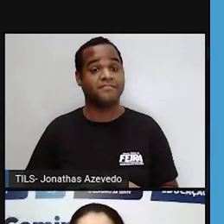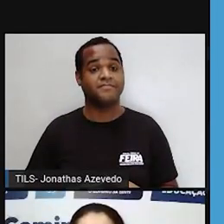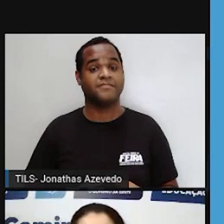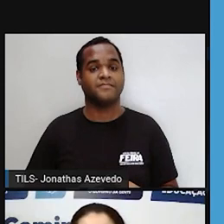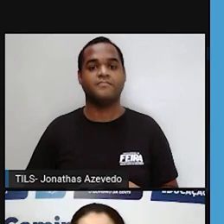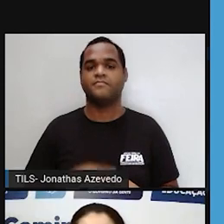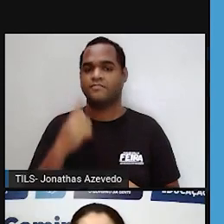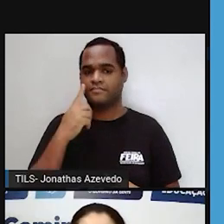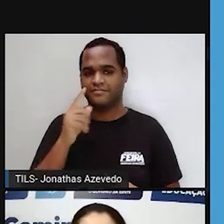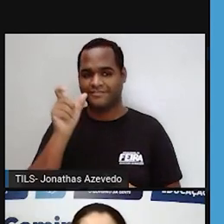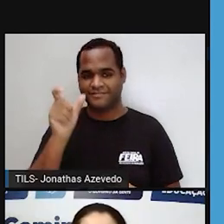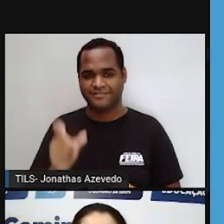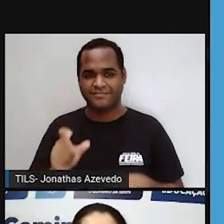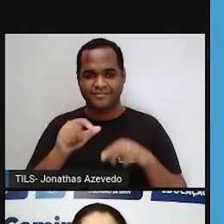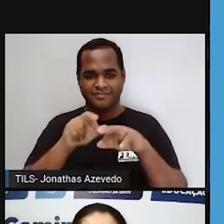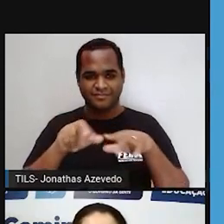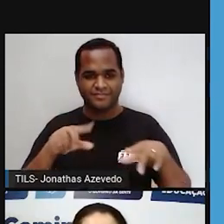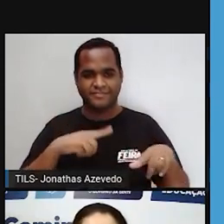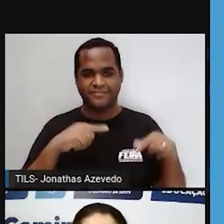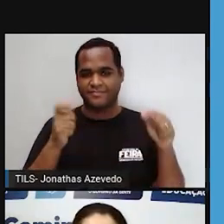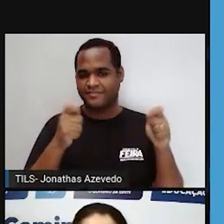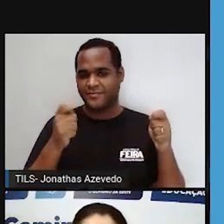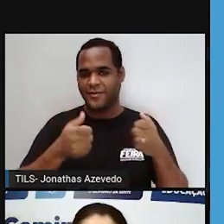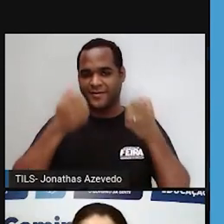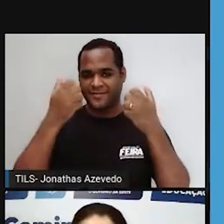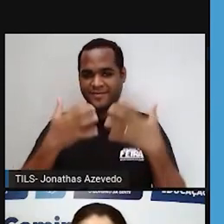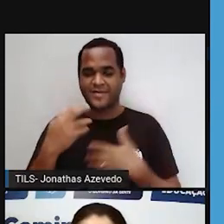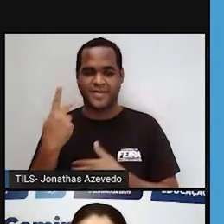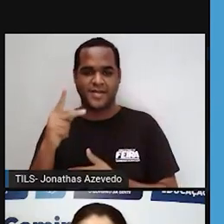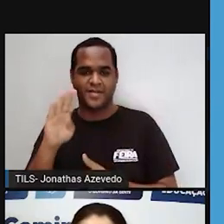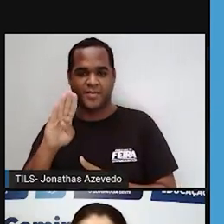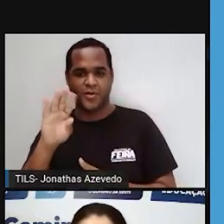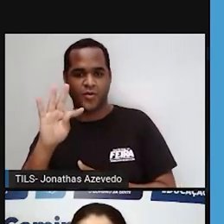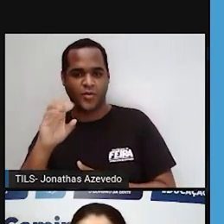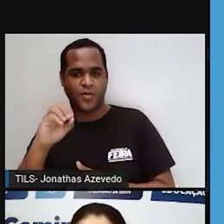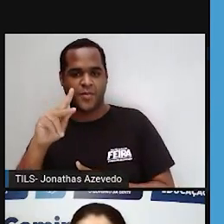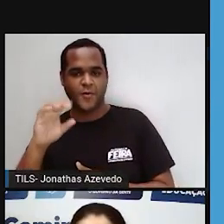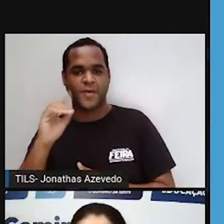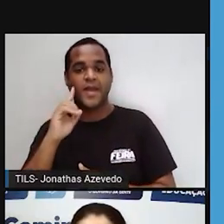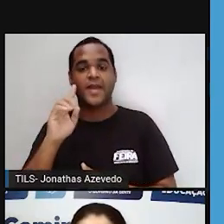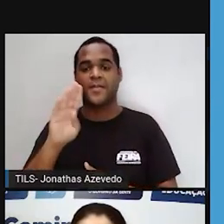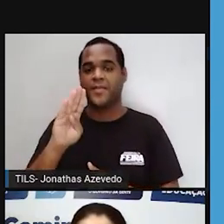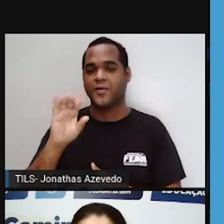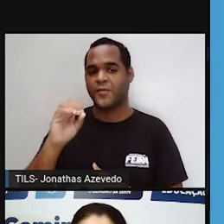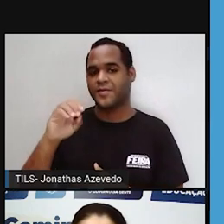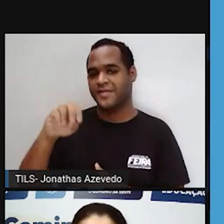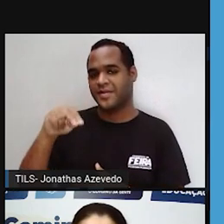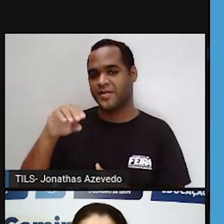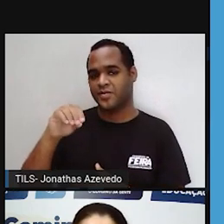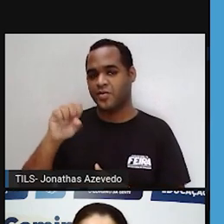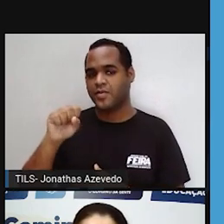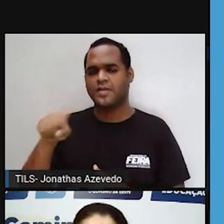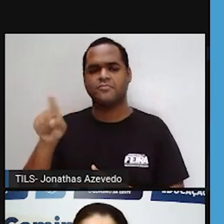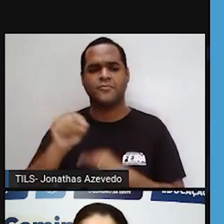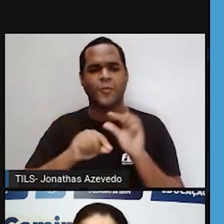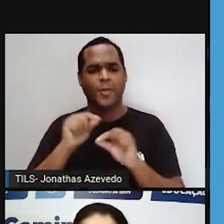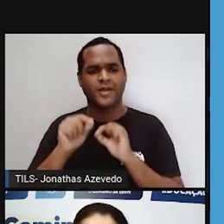Os ecossistemas são compostos pelo biótopo e pela biocenose. Vamos ver o que são.